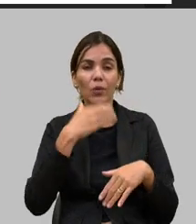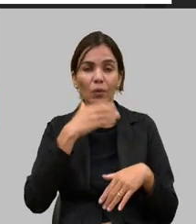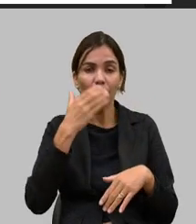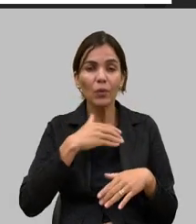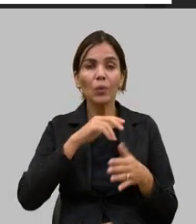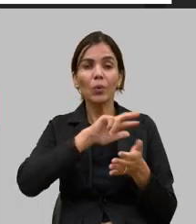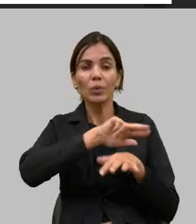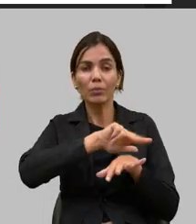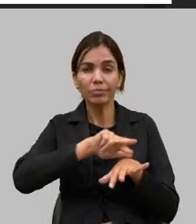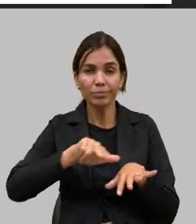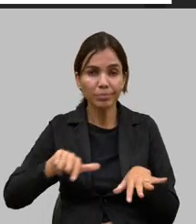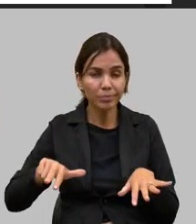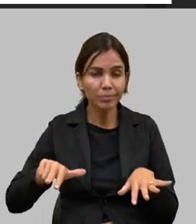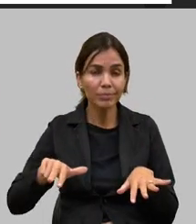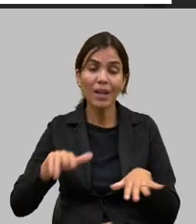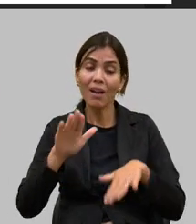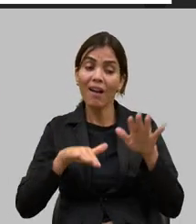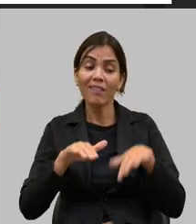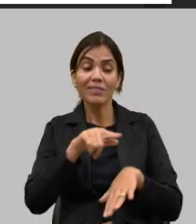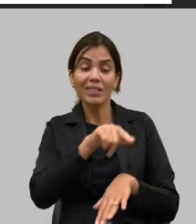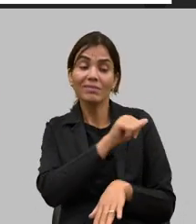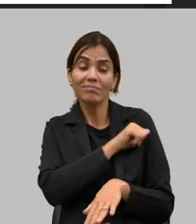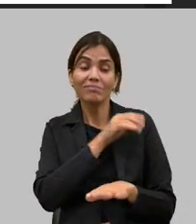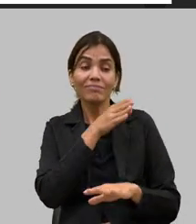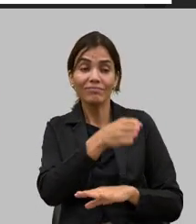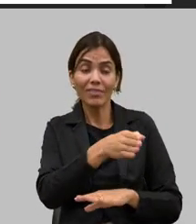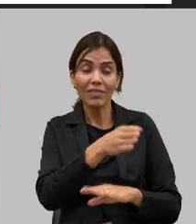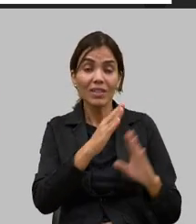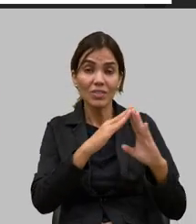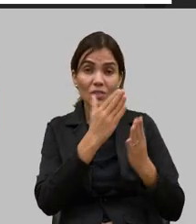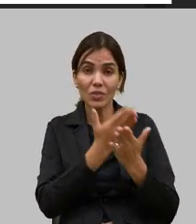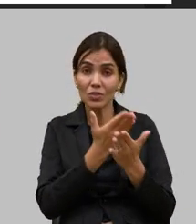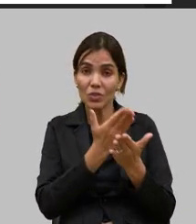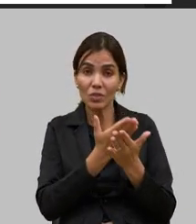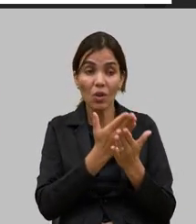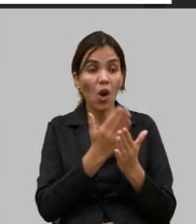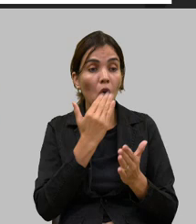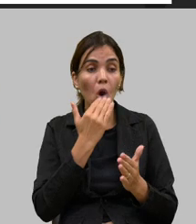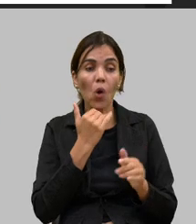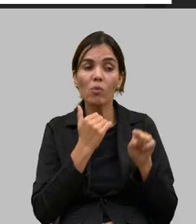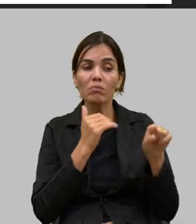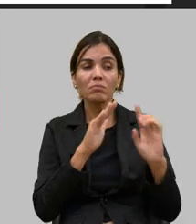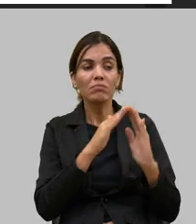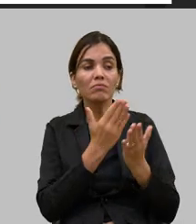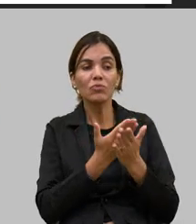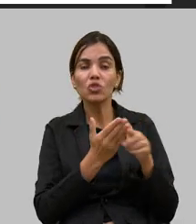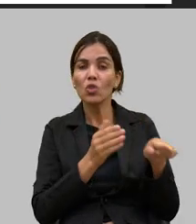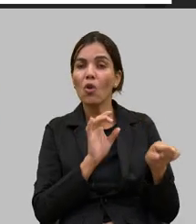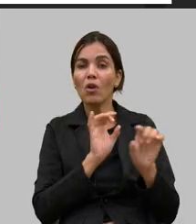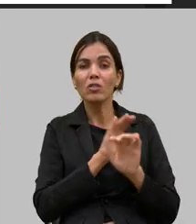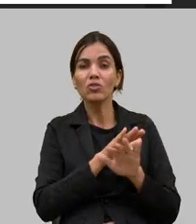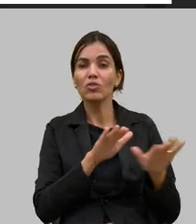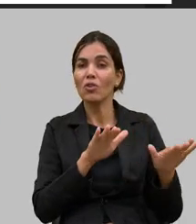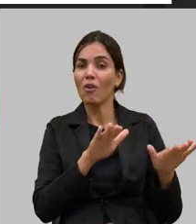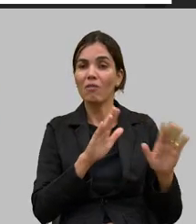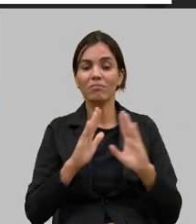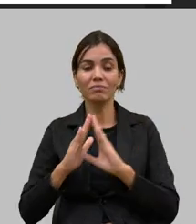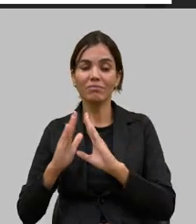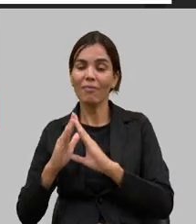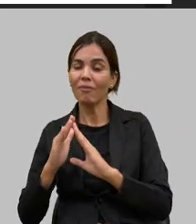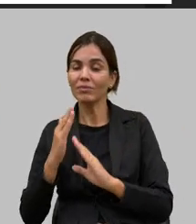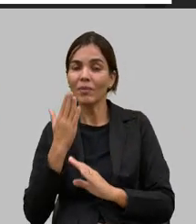que muitas vezes é a única alimentação que esse menino faz no dia então nós temos muito orgulho e os números mostram em 2019